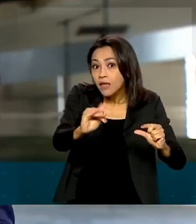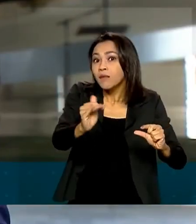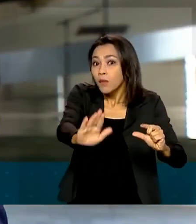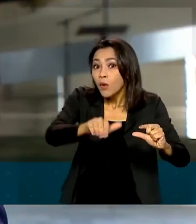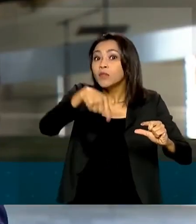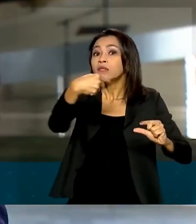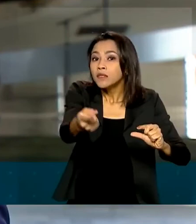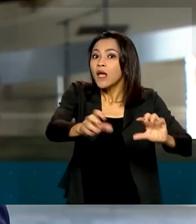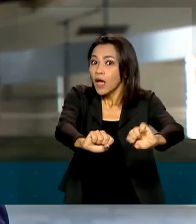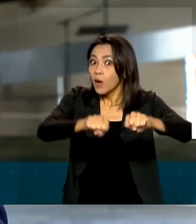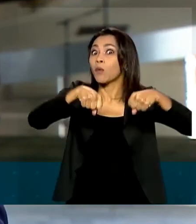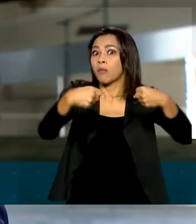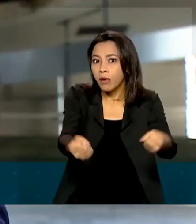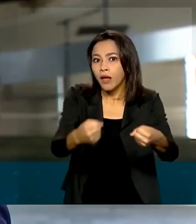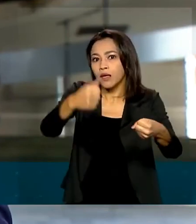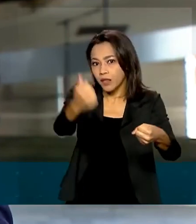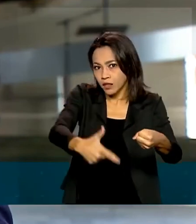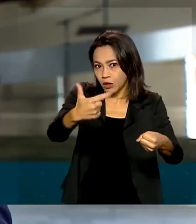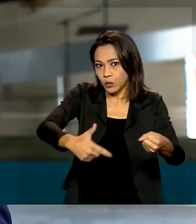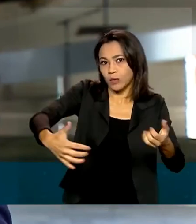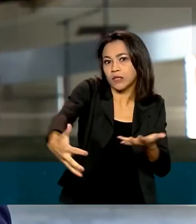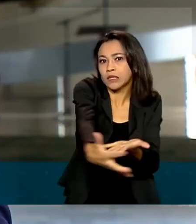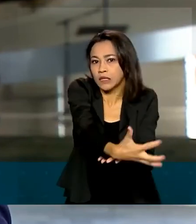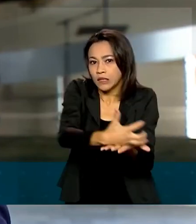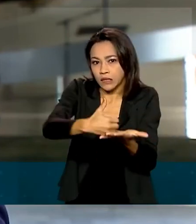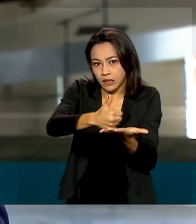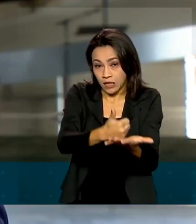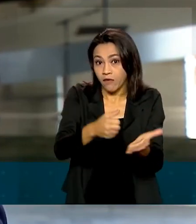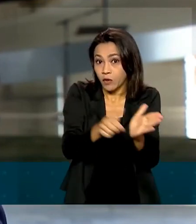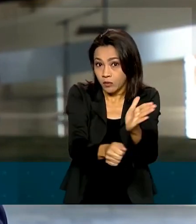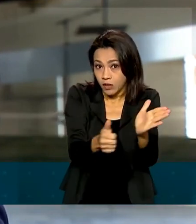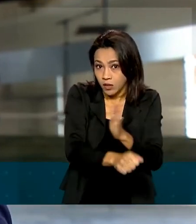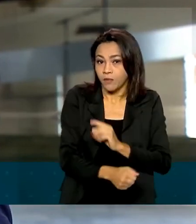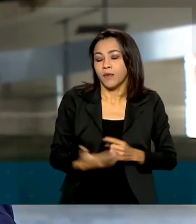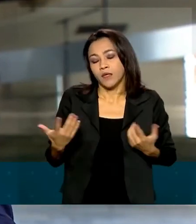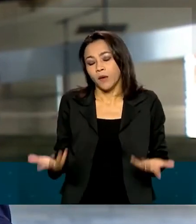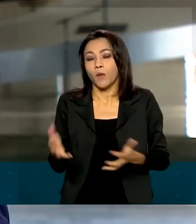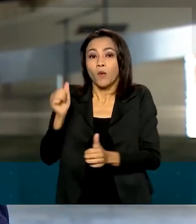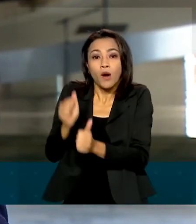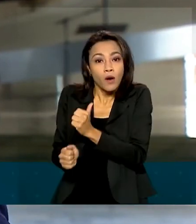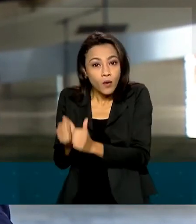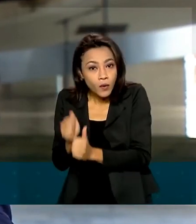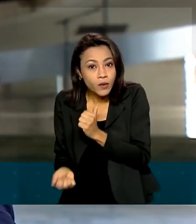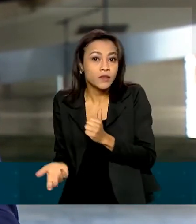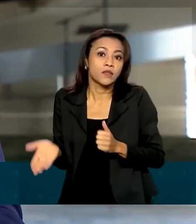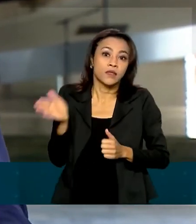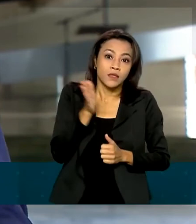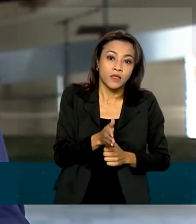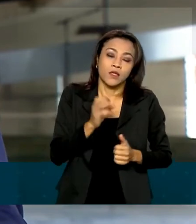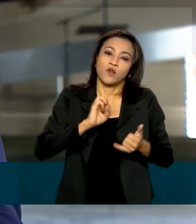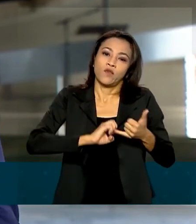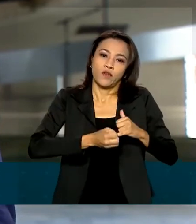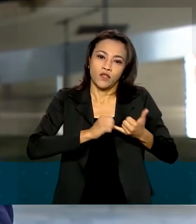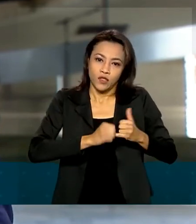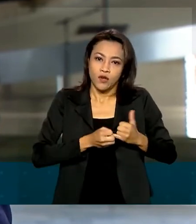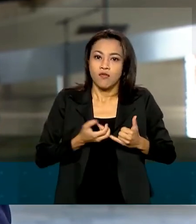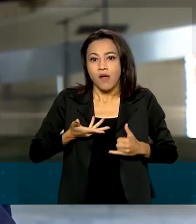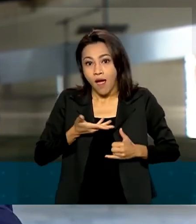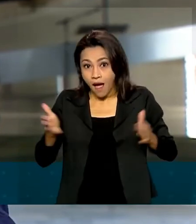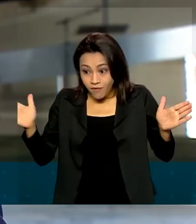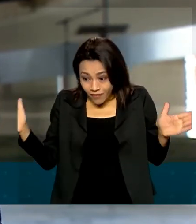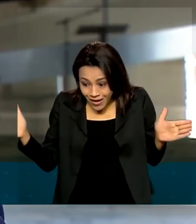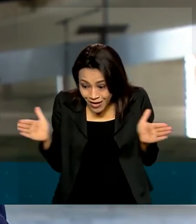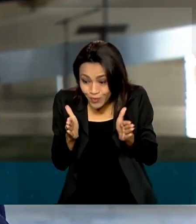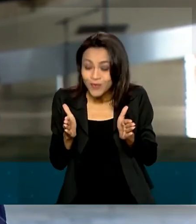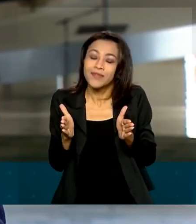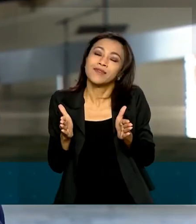recuperação já na segunda safra. Mas arroz e feijão, as áreas cultivadas, devem ser reduzidas, já